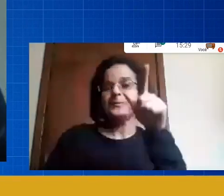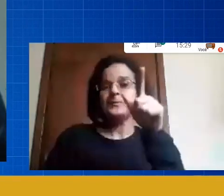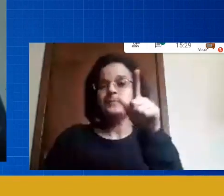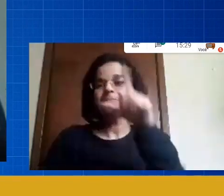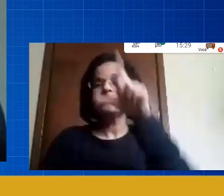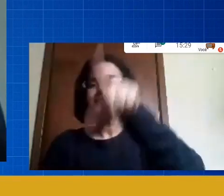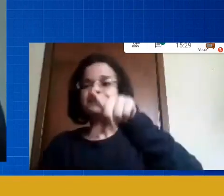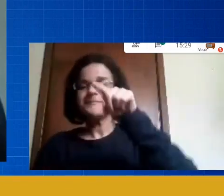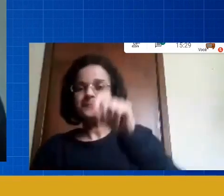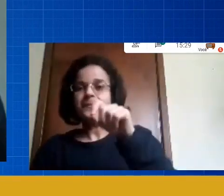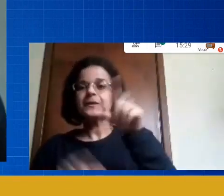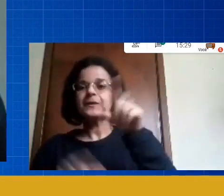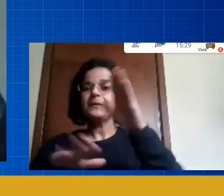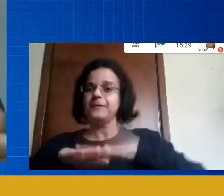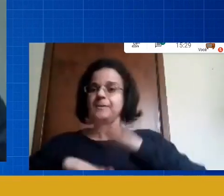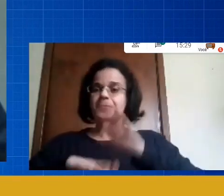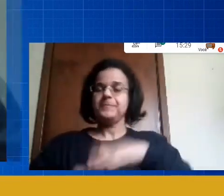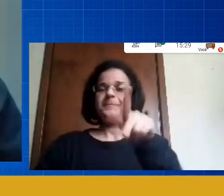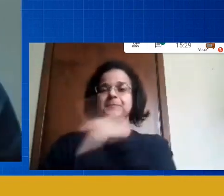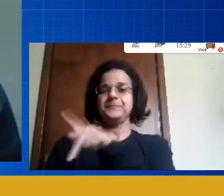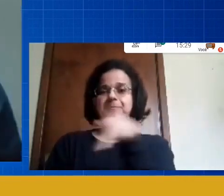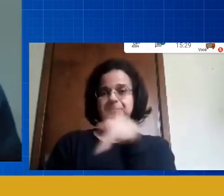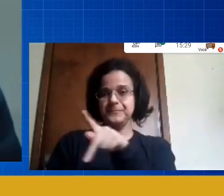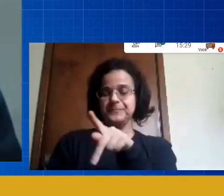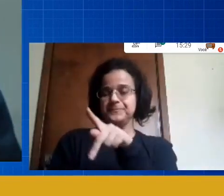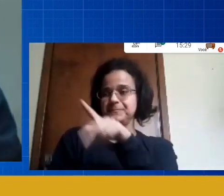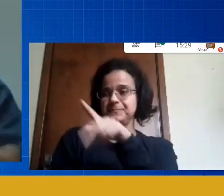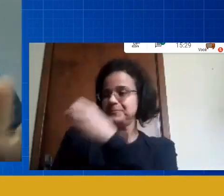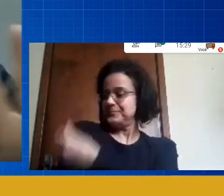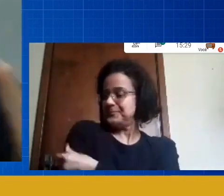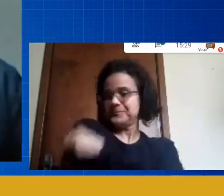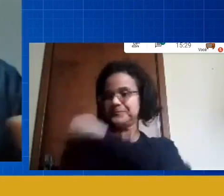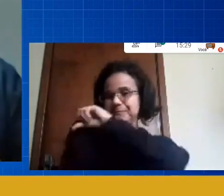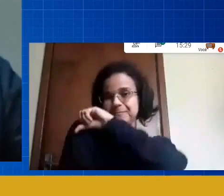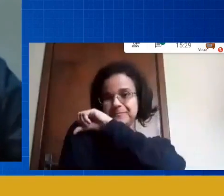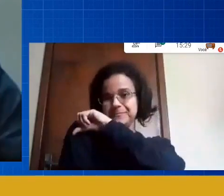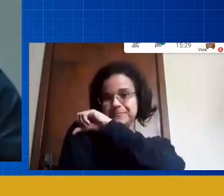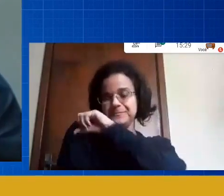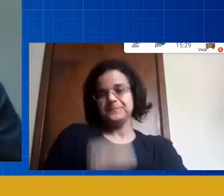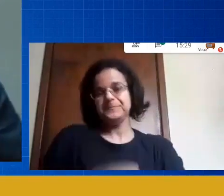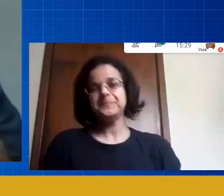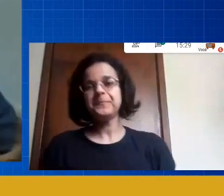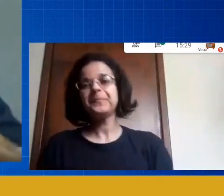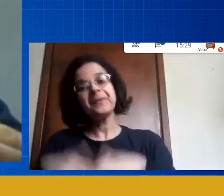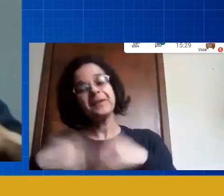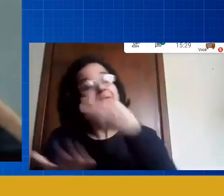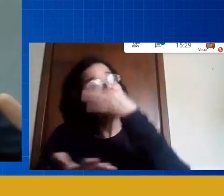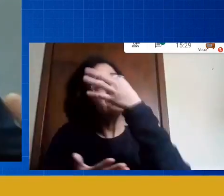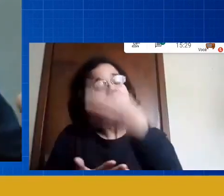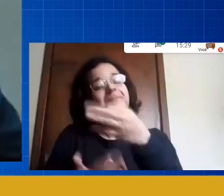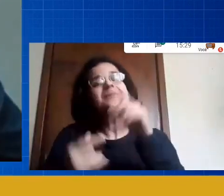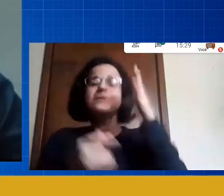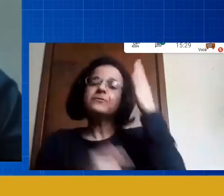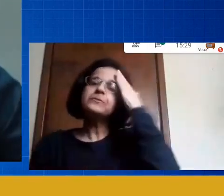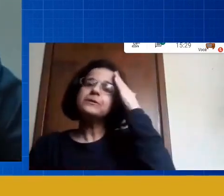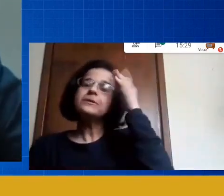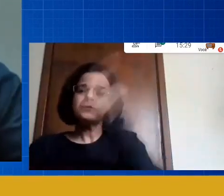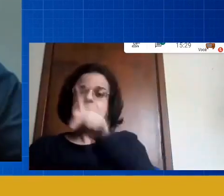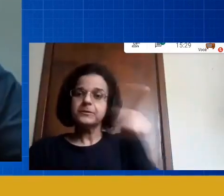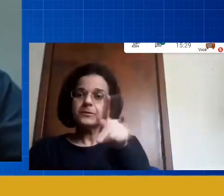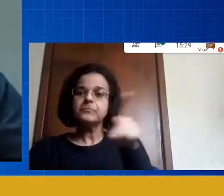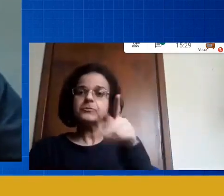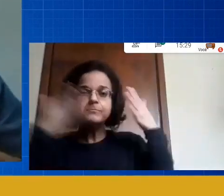fundamental dois tá eu vou dar até essa dica para eles eu sei que o o Israel tá focando muito nessa educação